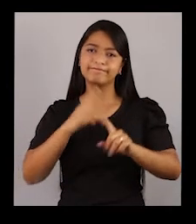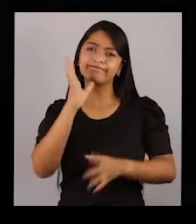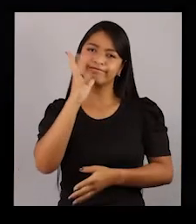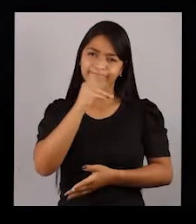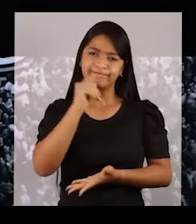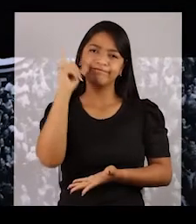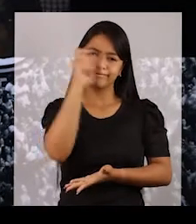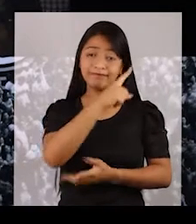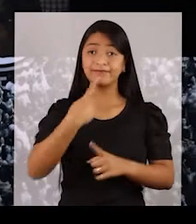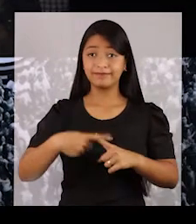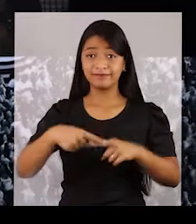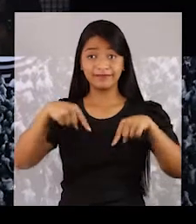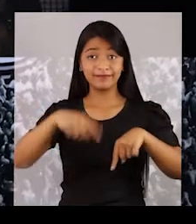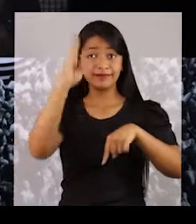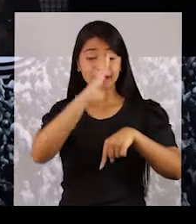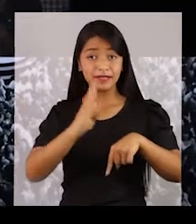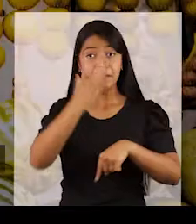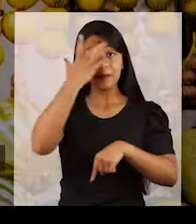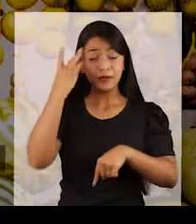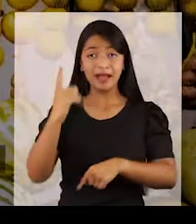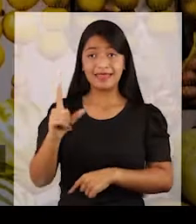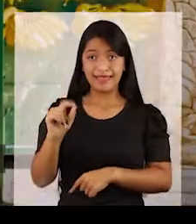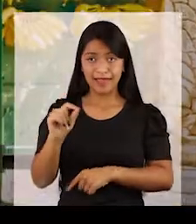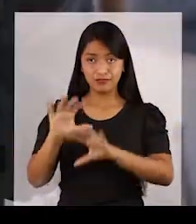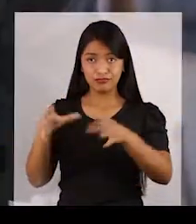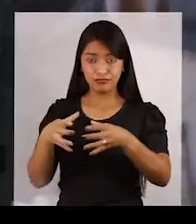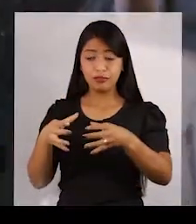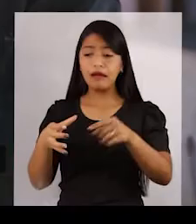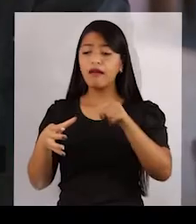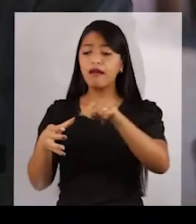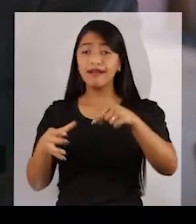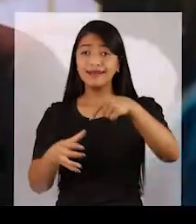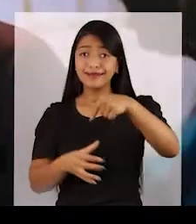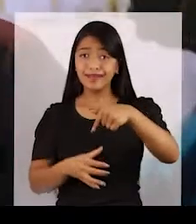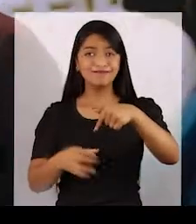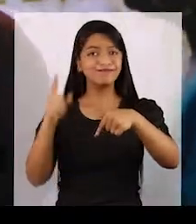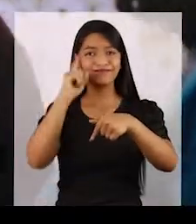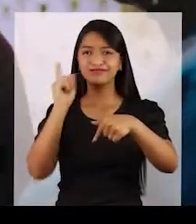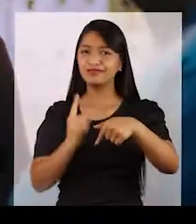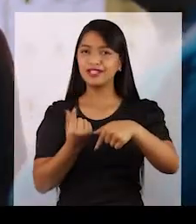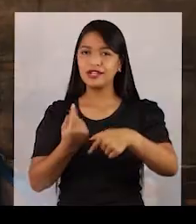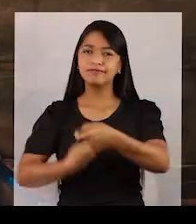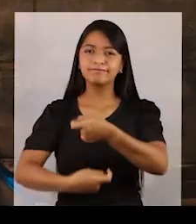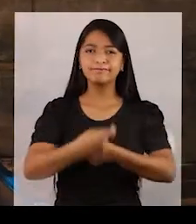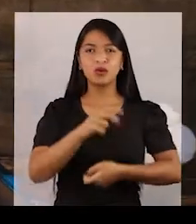pessoas são analfabetas financeiras. Por isso, esse é um sonho que vale a pena ir atrás.